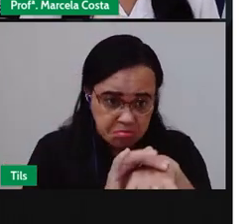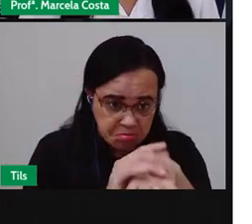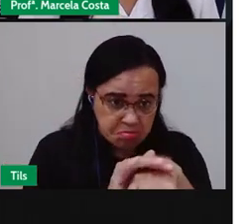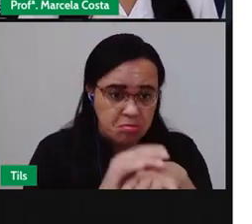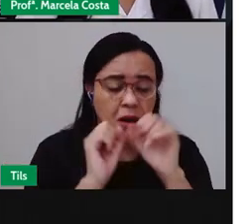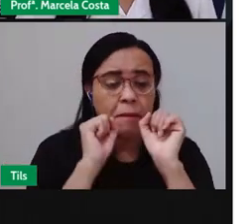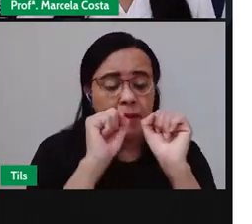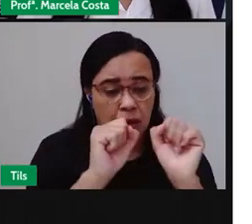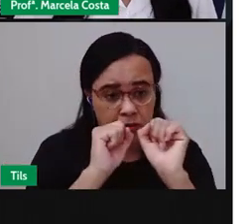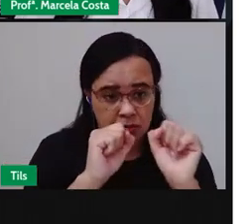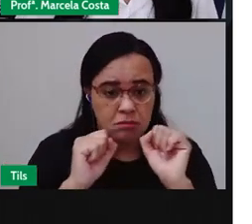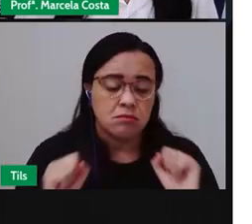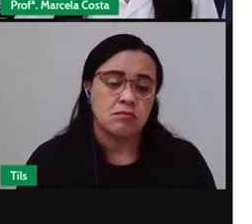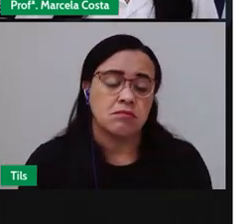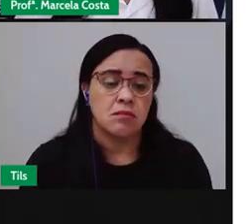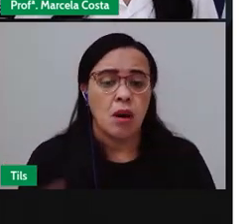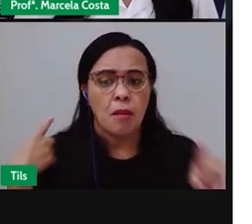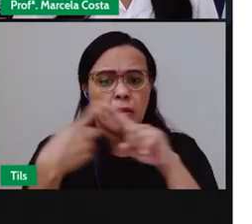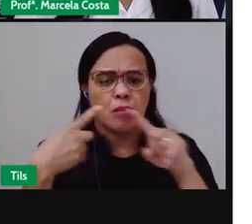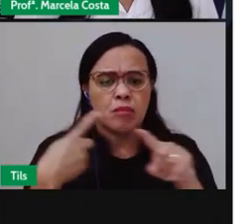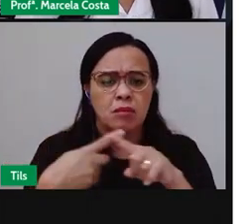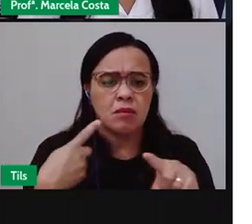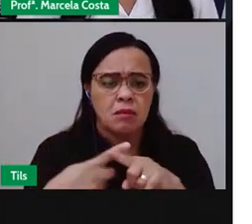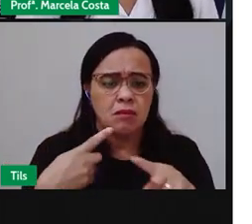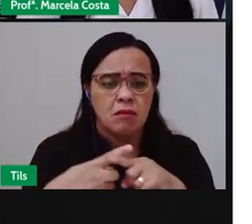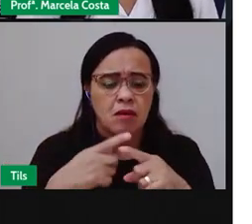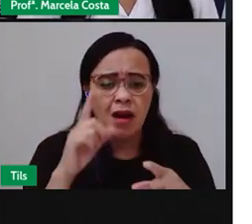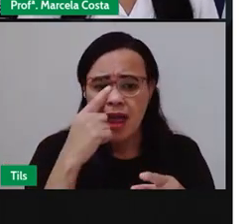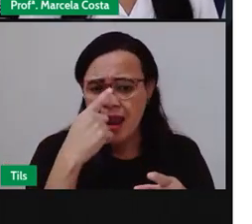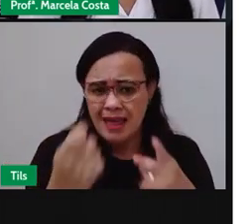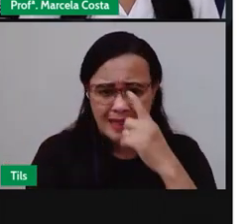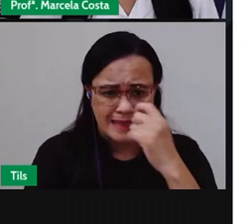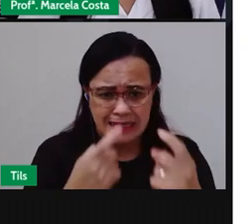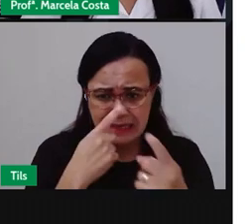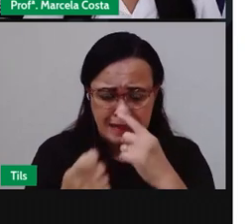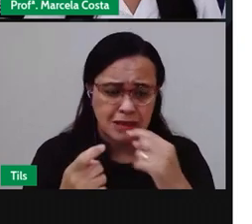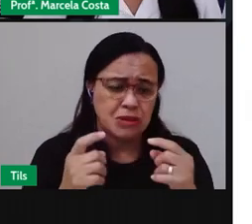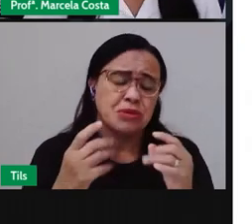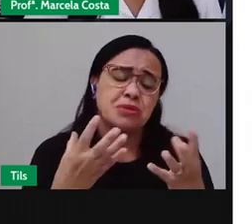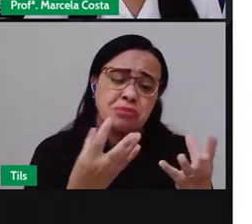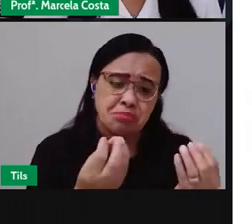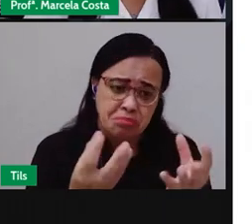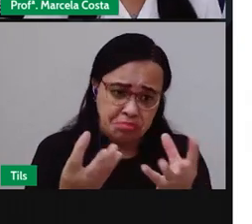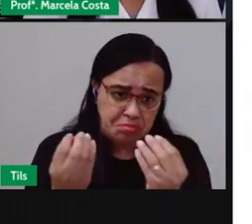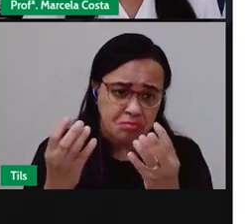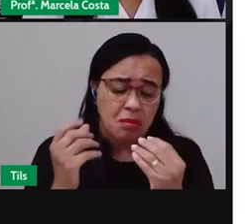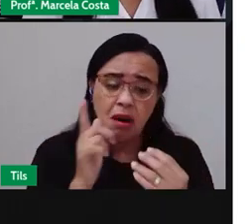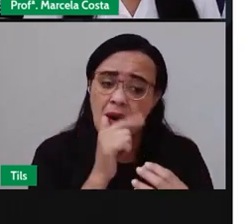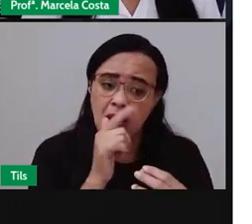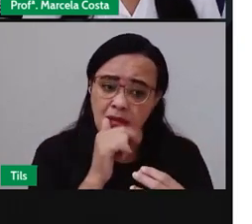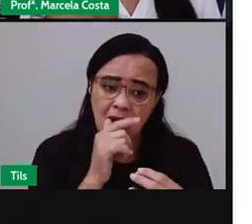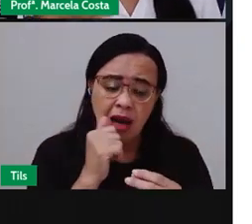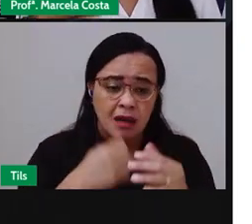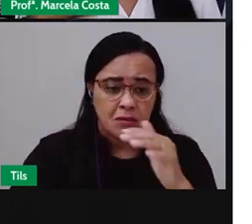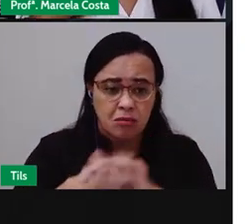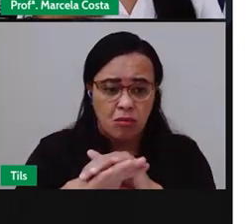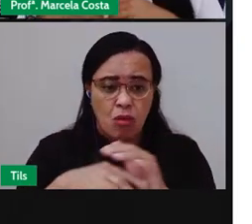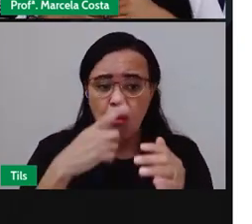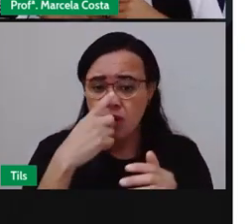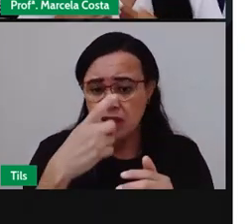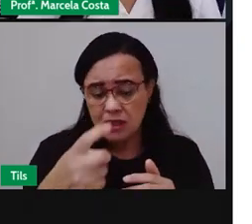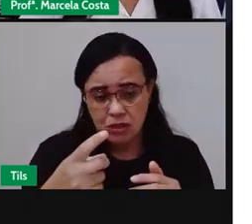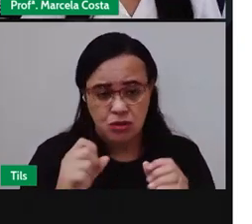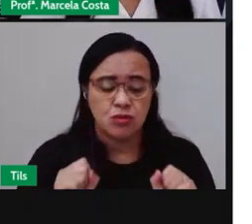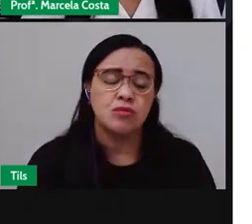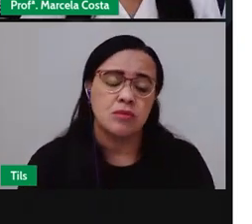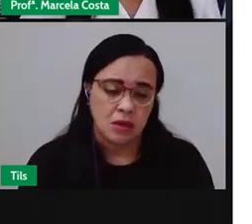ali nesse lixo, nessa água que é acumulada no lixo, que foi depositado de uma